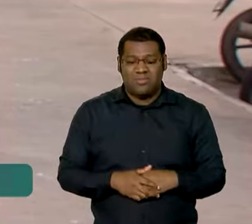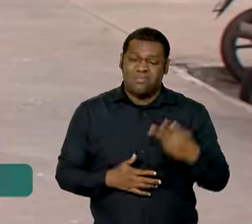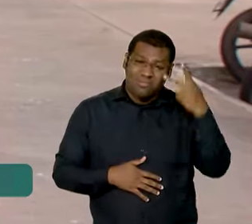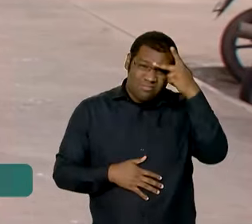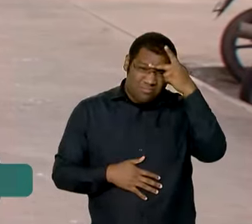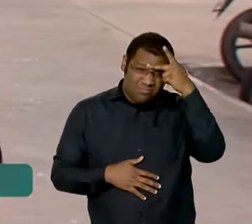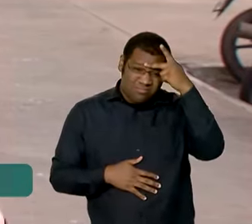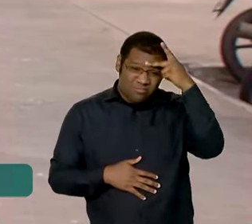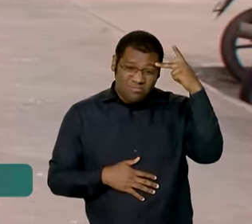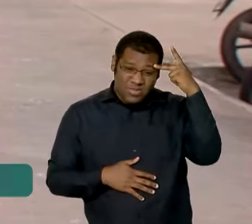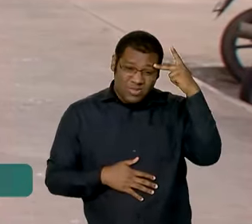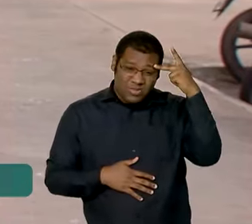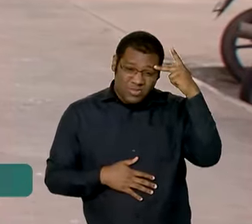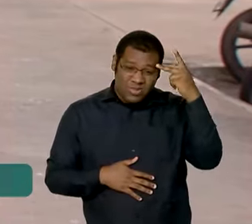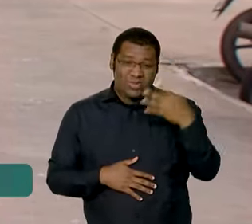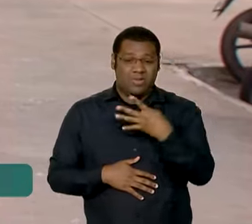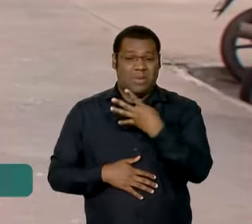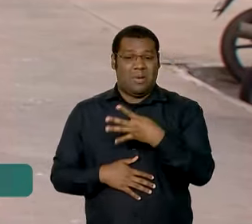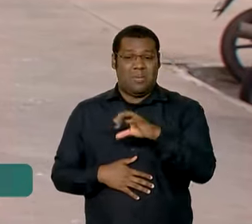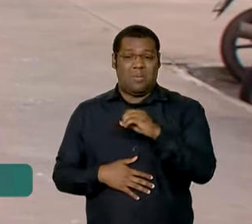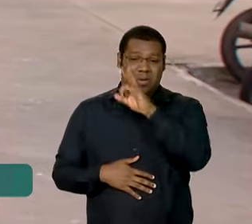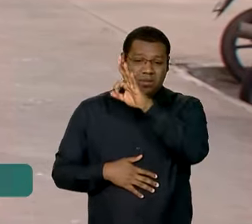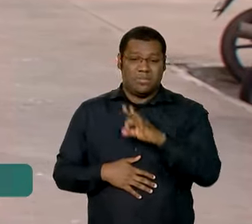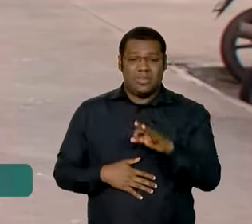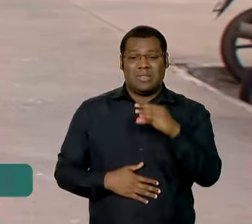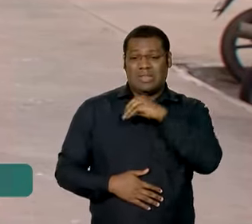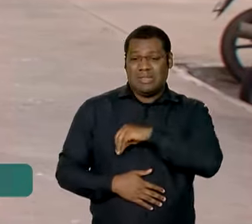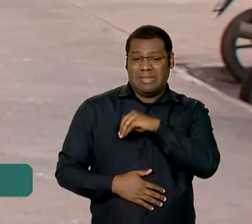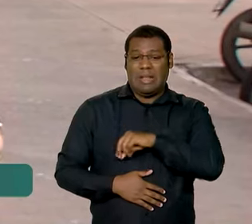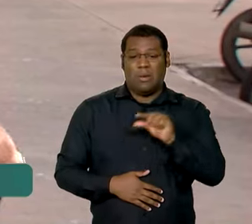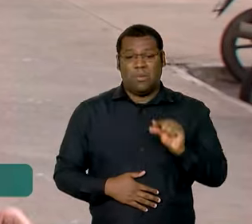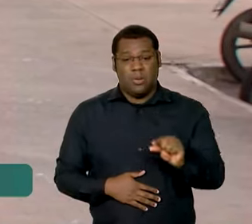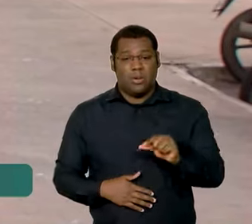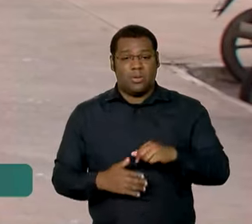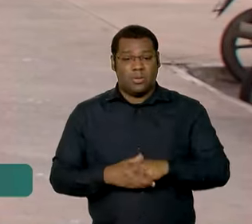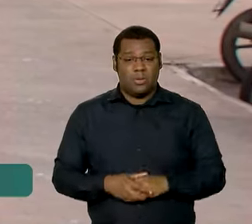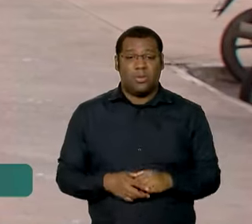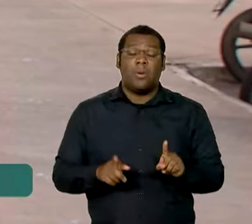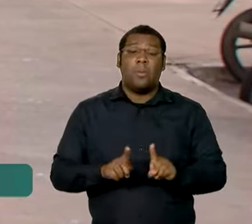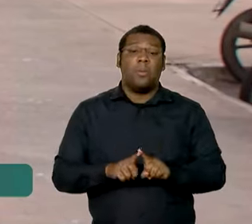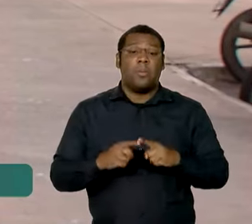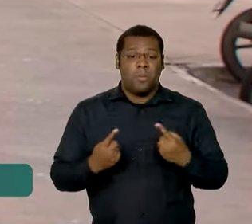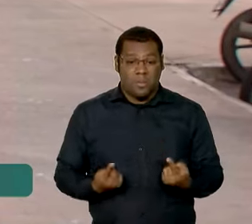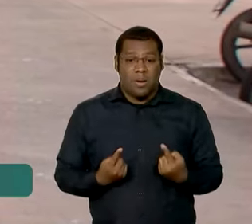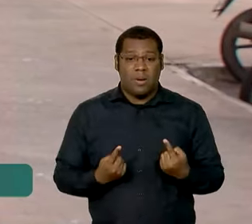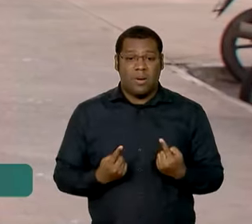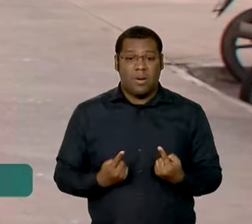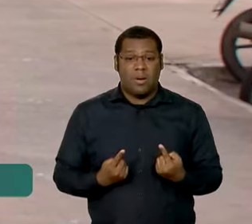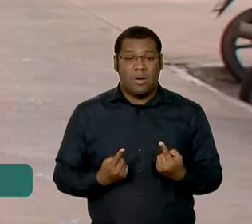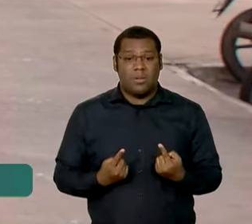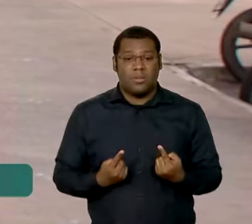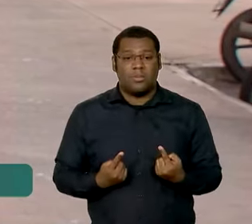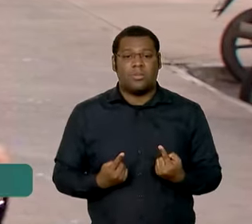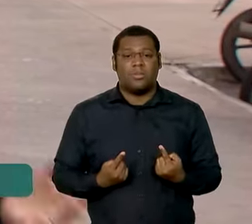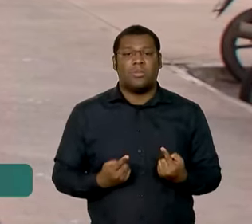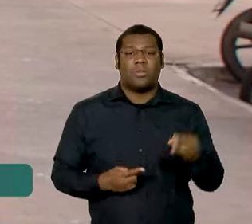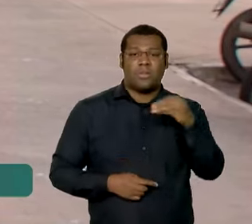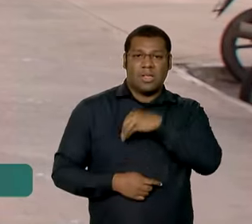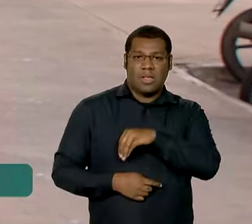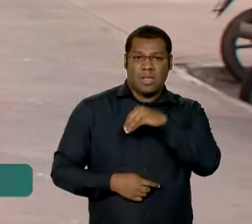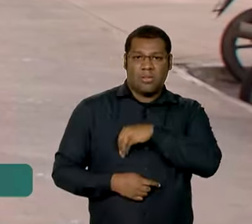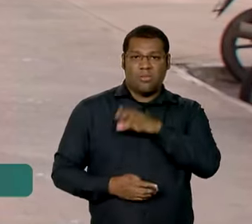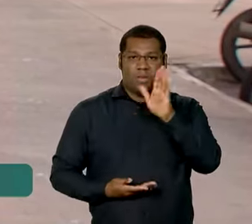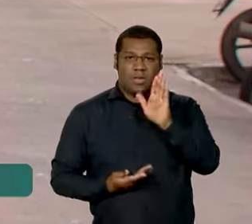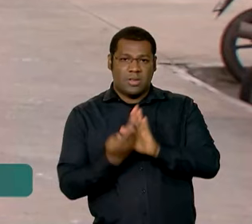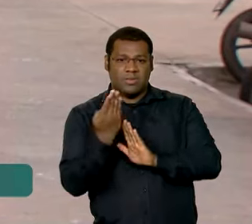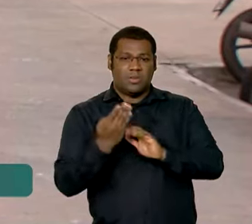estão entre os 40% de menor renda. Mas a maior taxa de crescimento no rendimento médio foi para os que